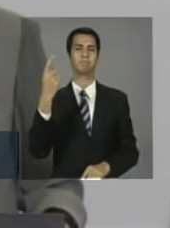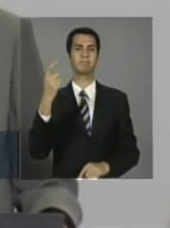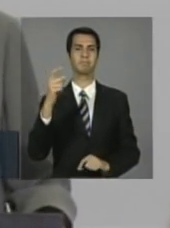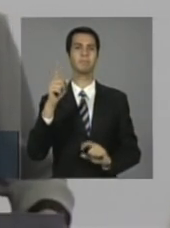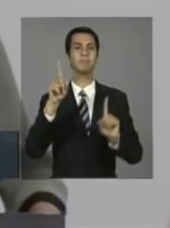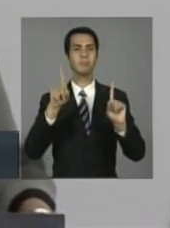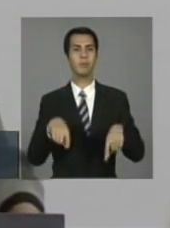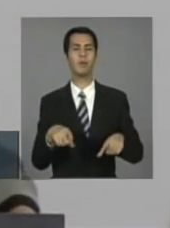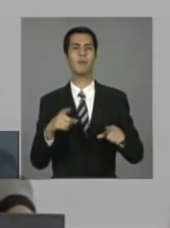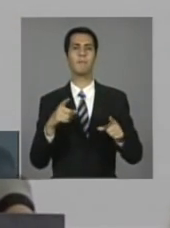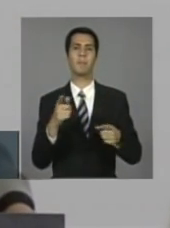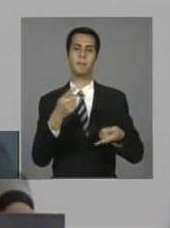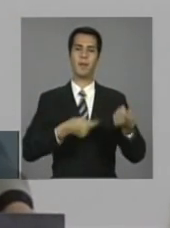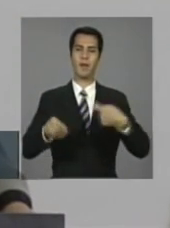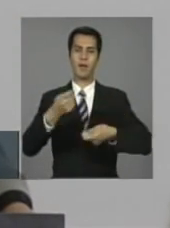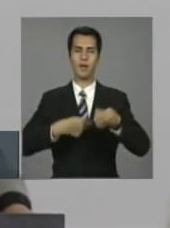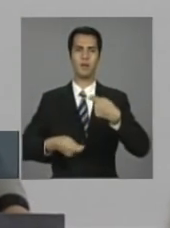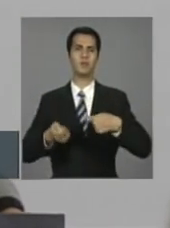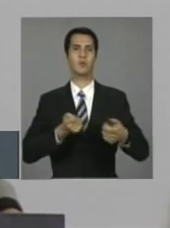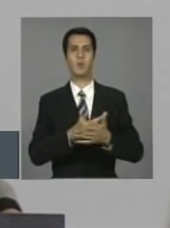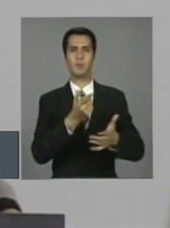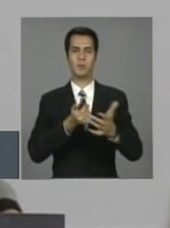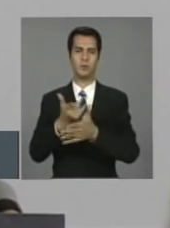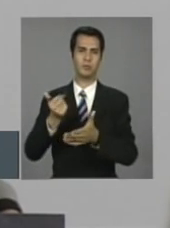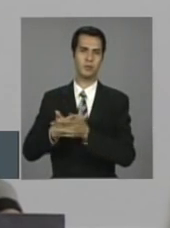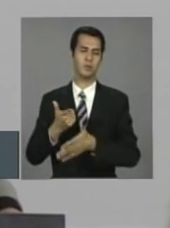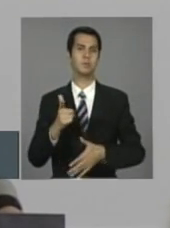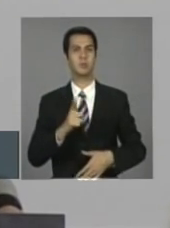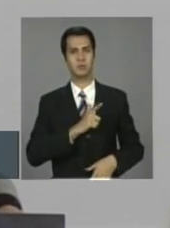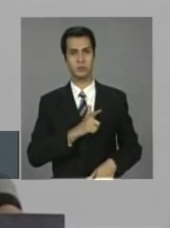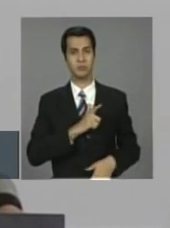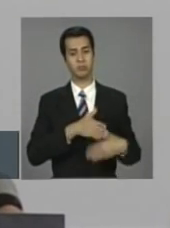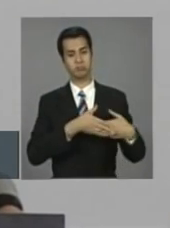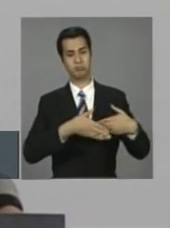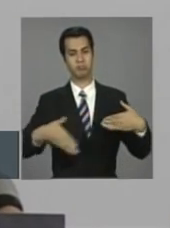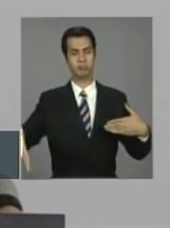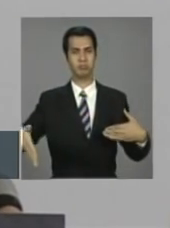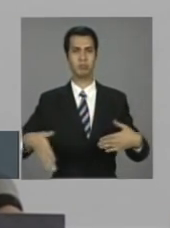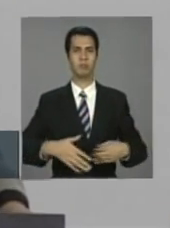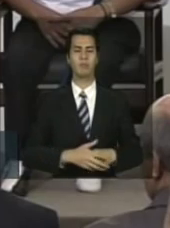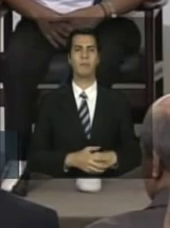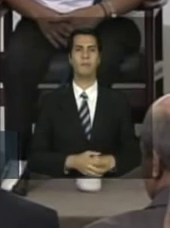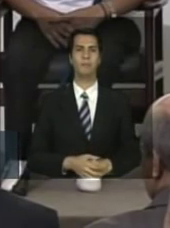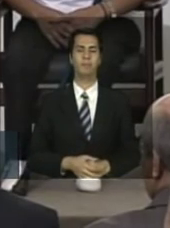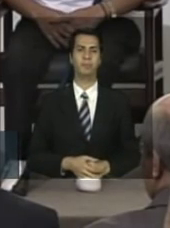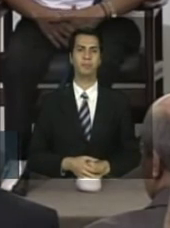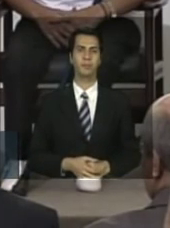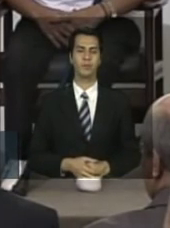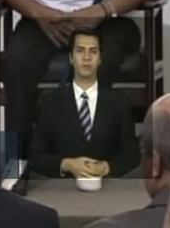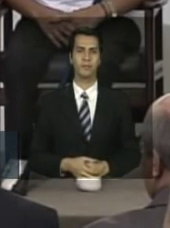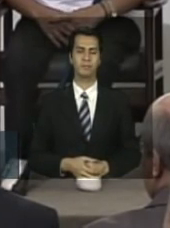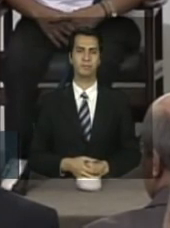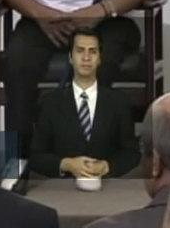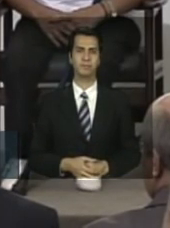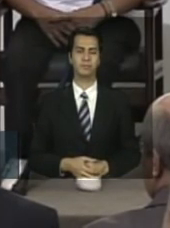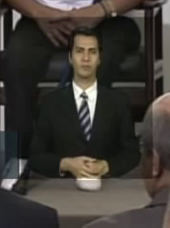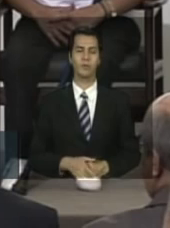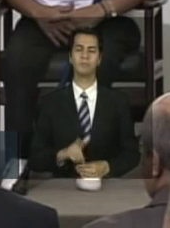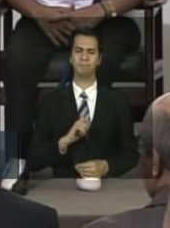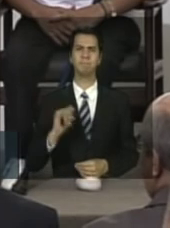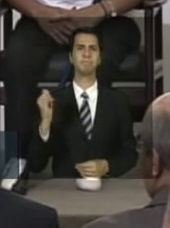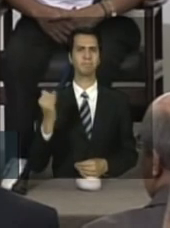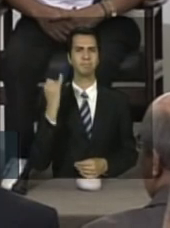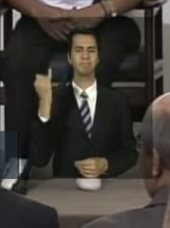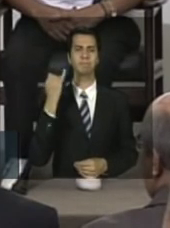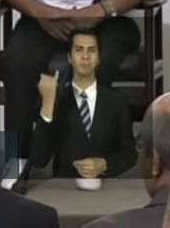mercado consumidor que, nesse período, foi formado, foi determinante. Esse